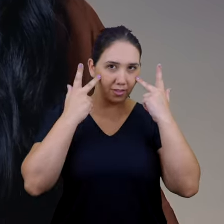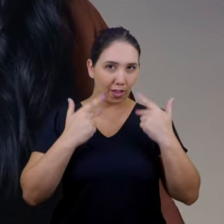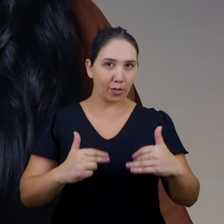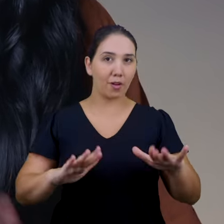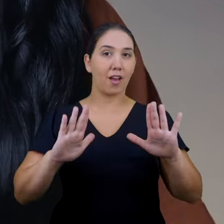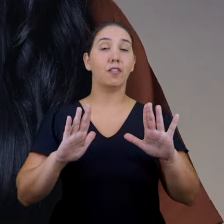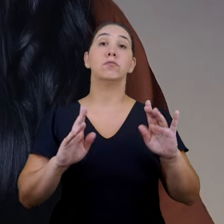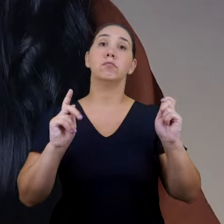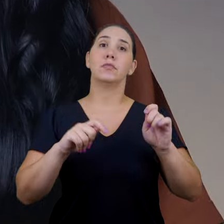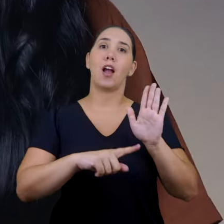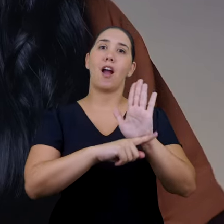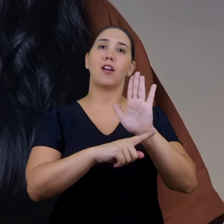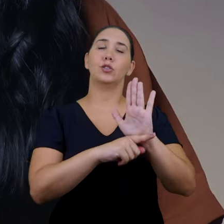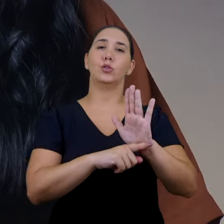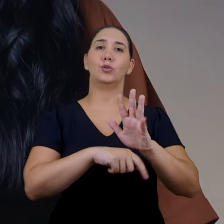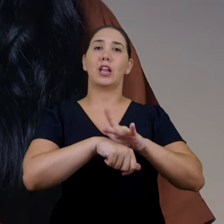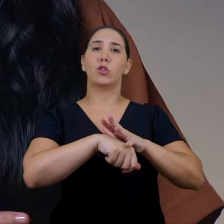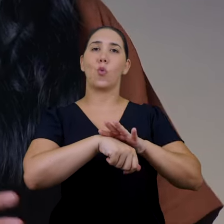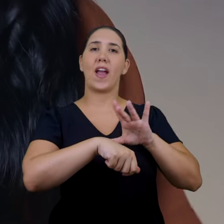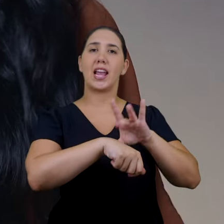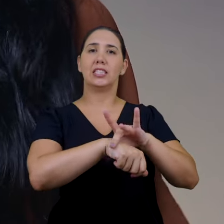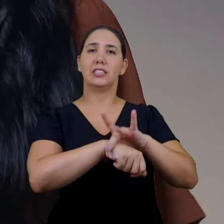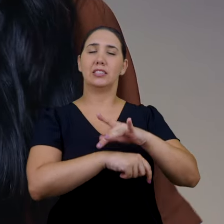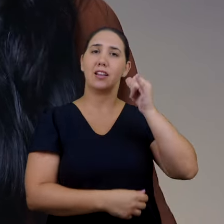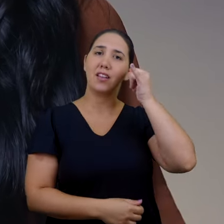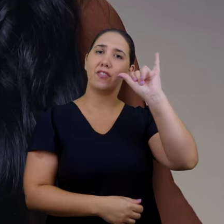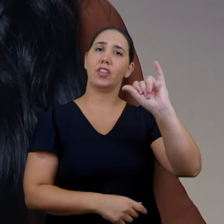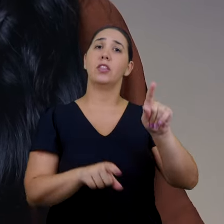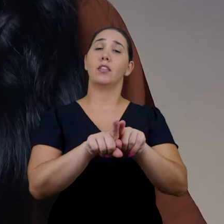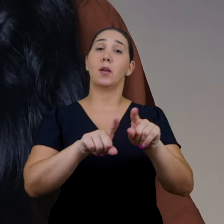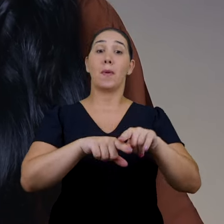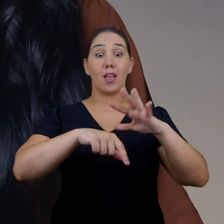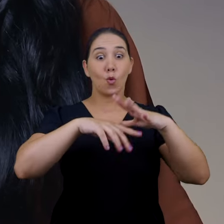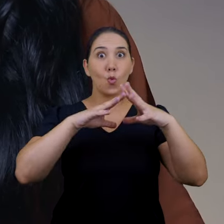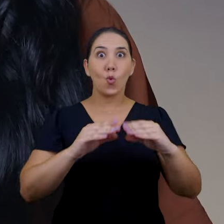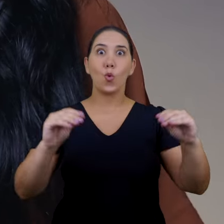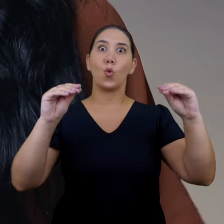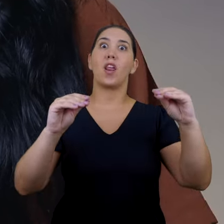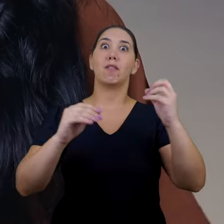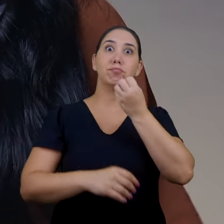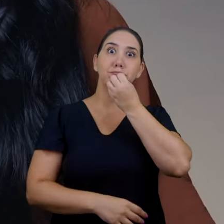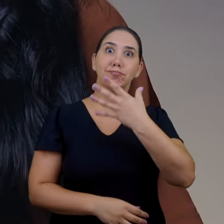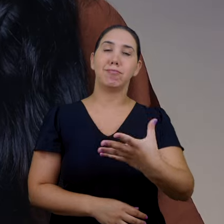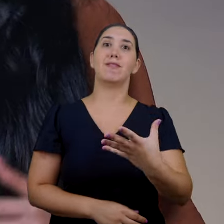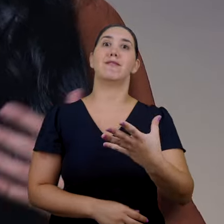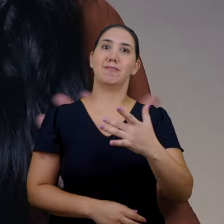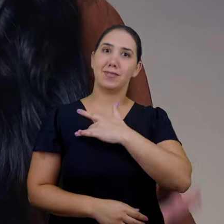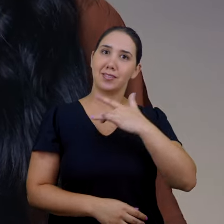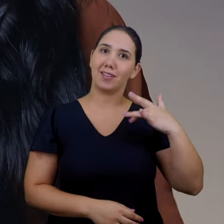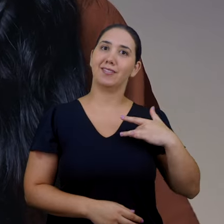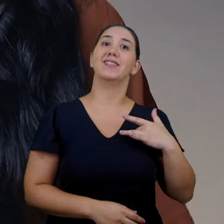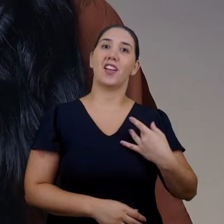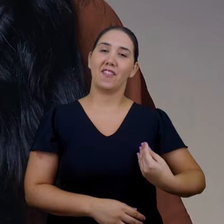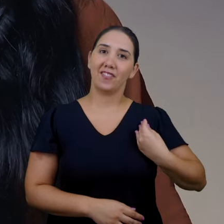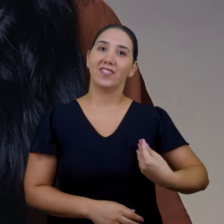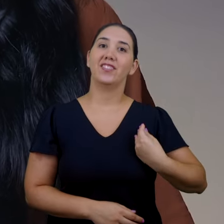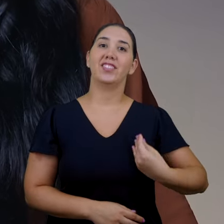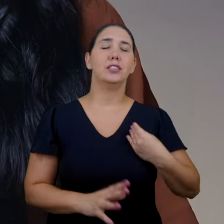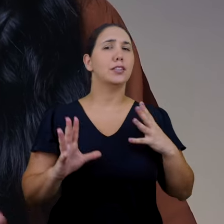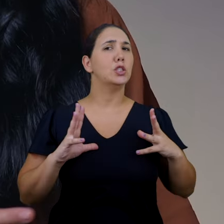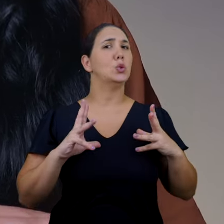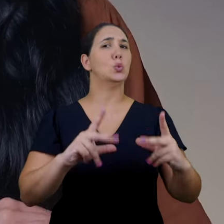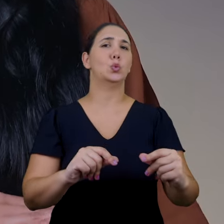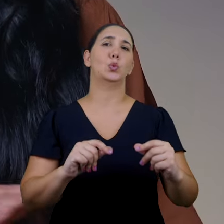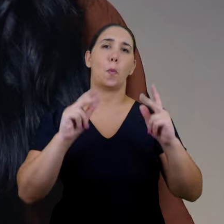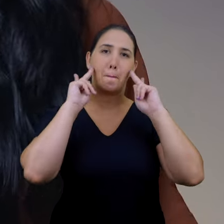hábitos são capazes de ajudar na prevenção de diversas doenças, acelerar processos de cura, dentre outros benefícios que se